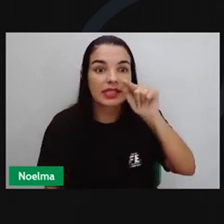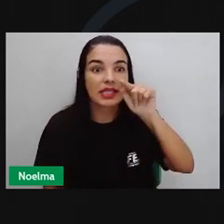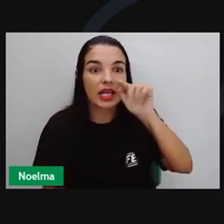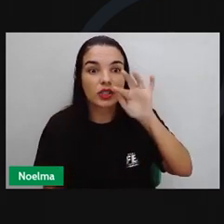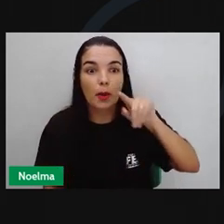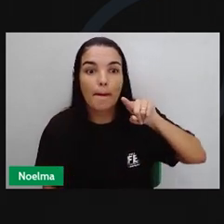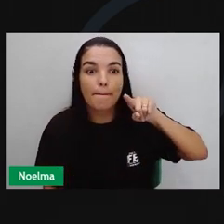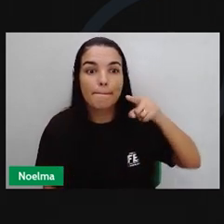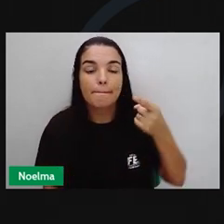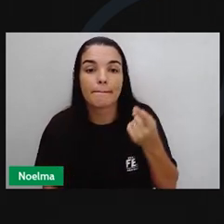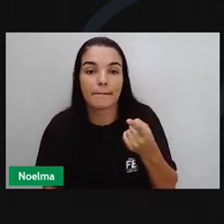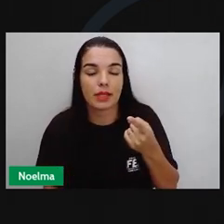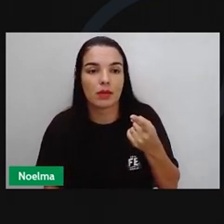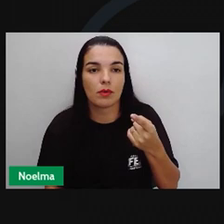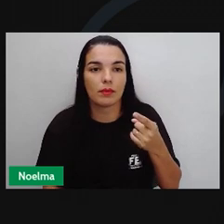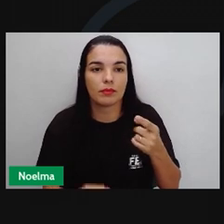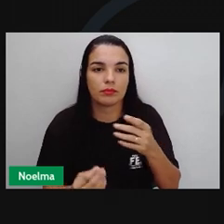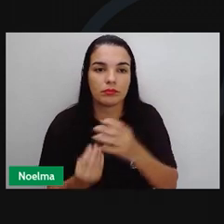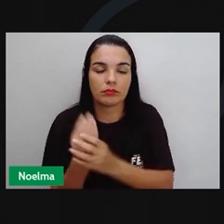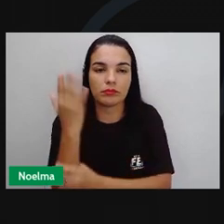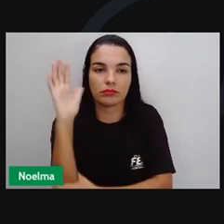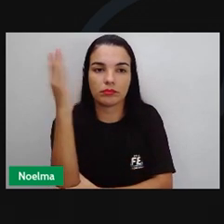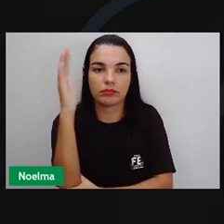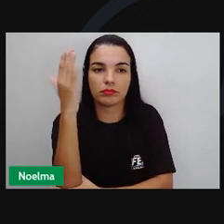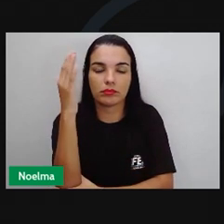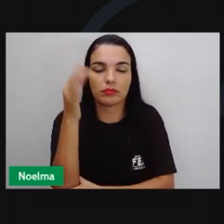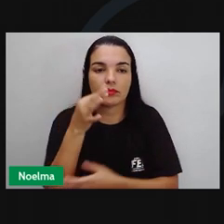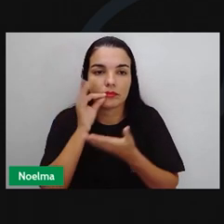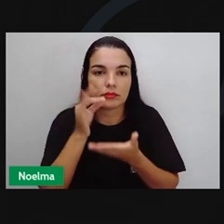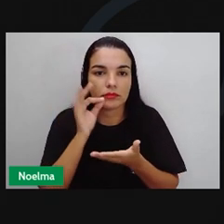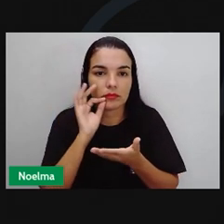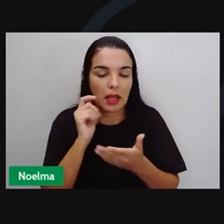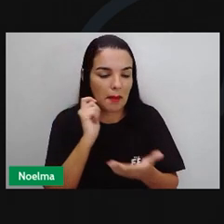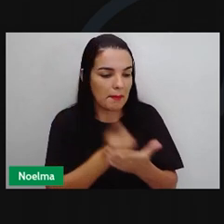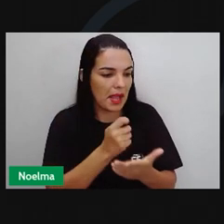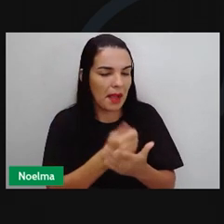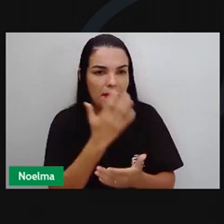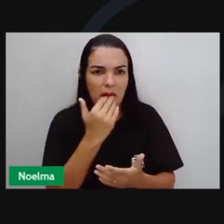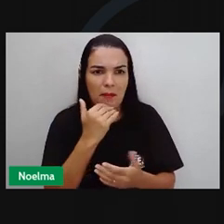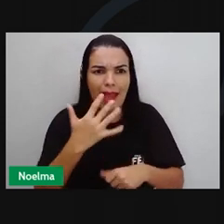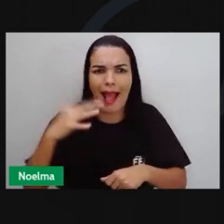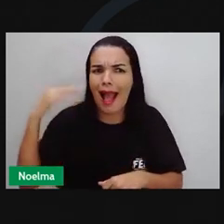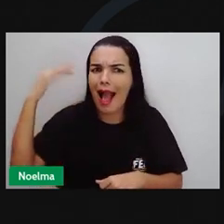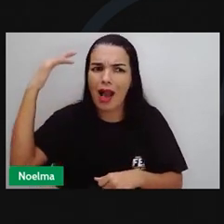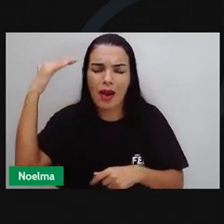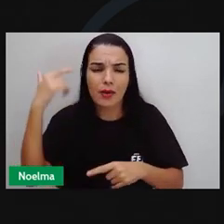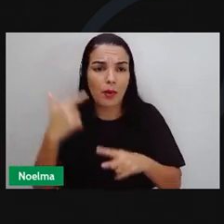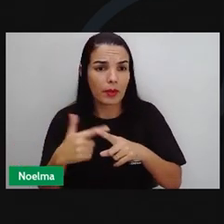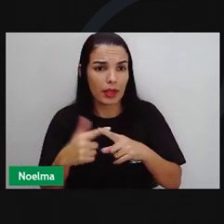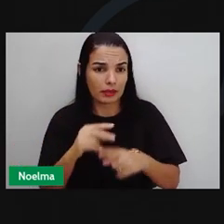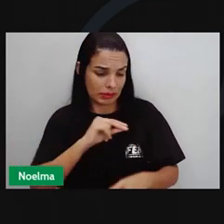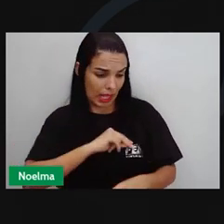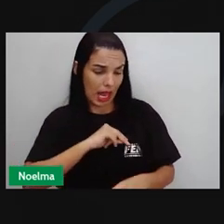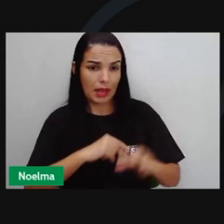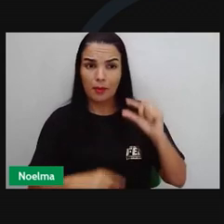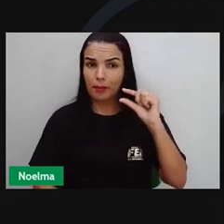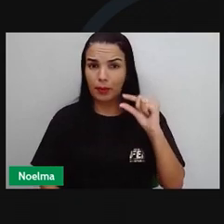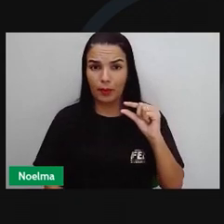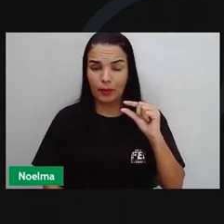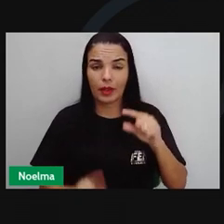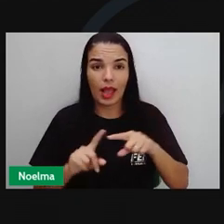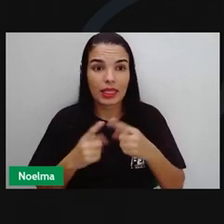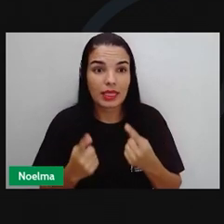obrigada a pagar valores absurdos pela alimentação O salário não cobre os custos e eles se transformam em